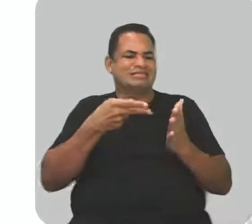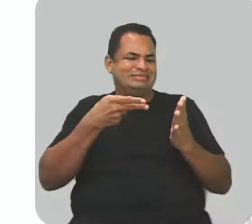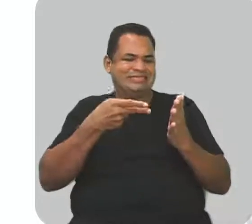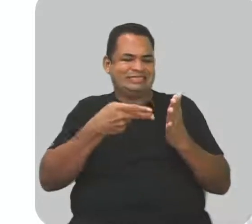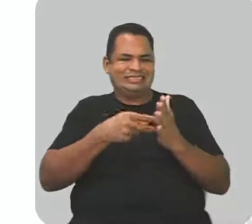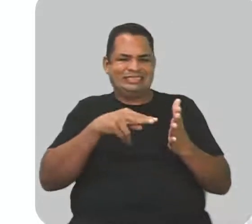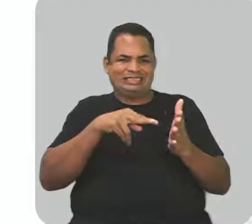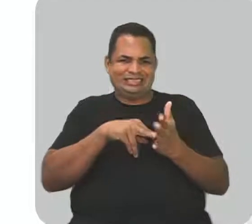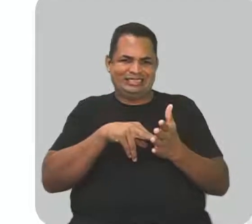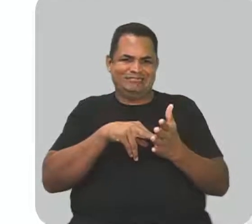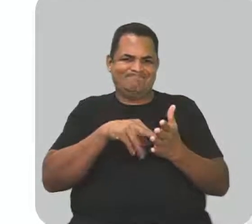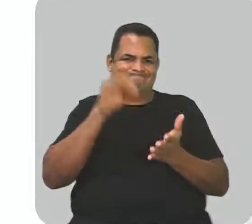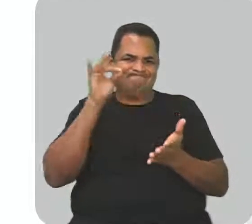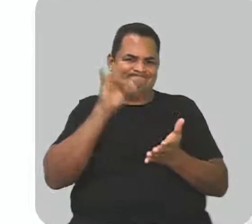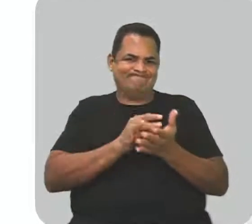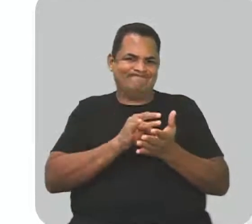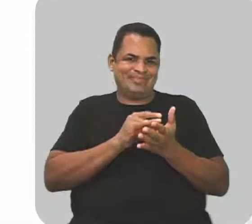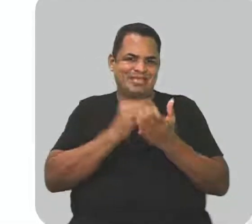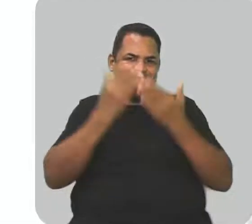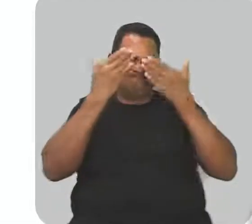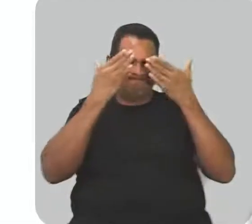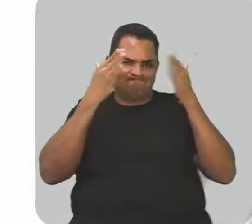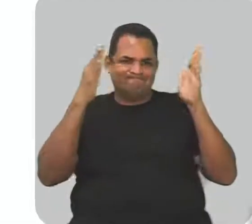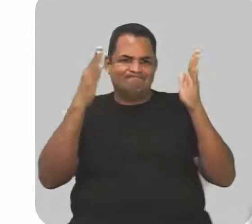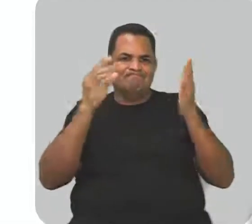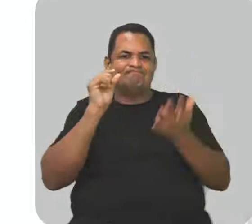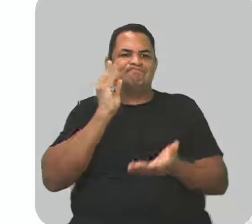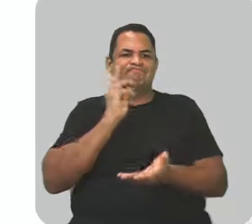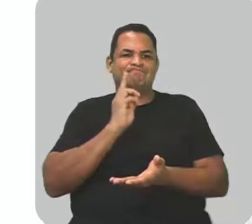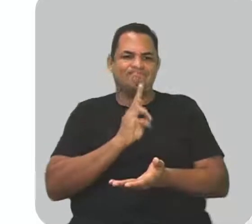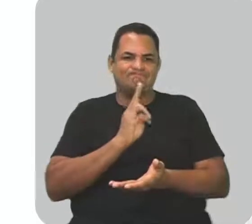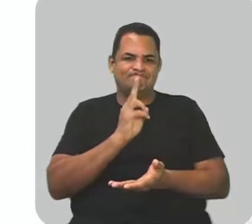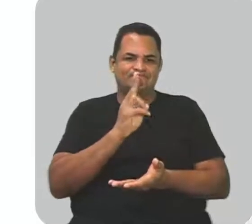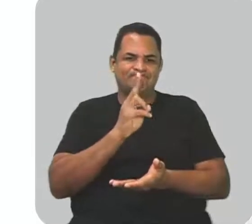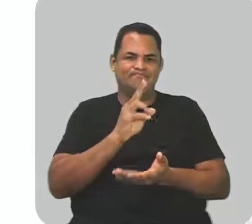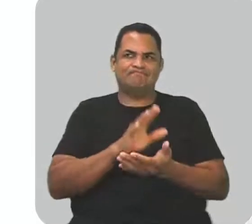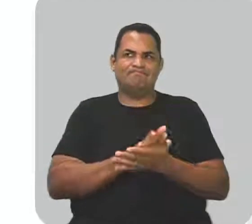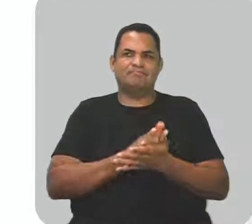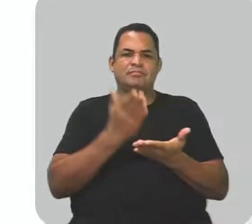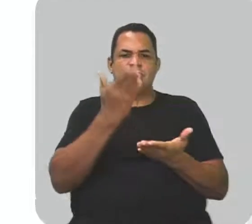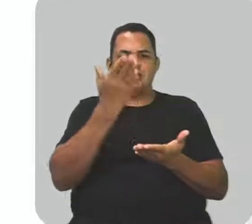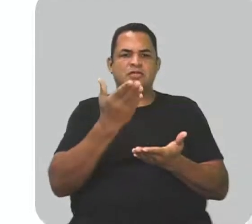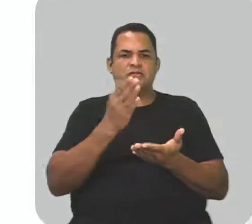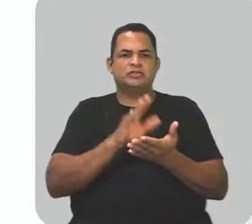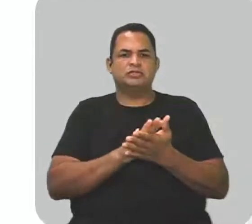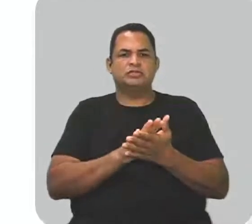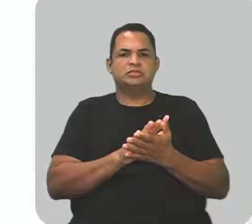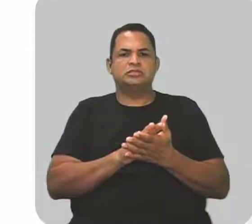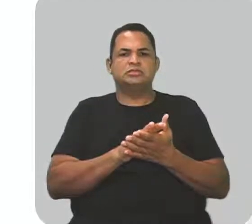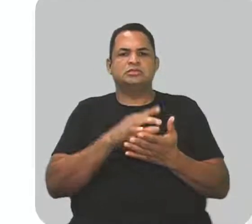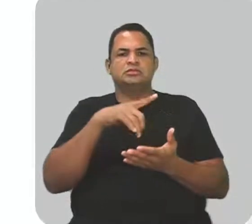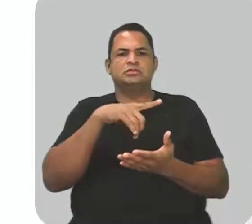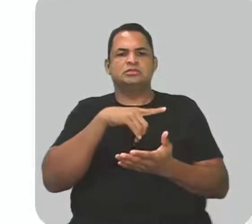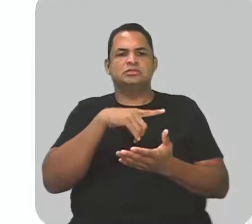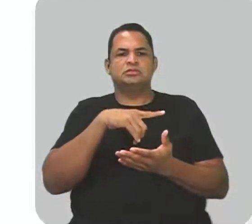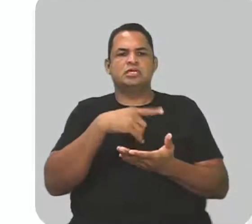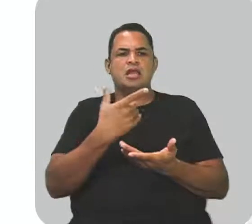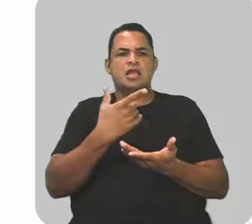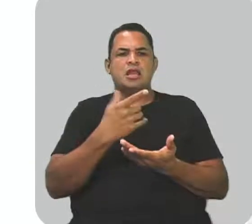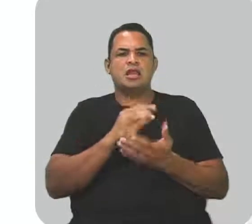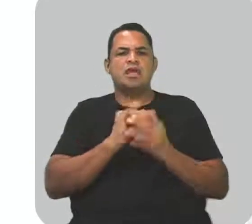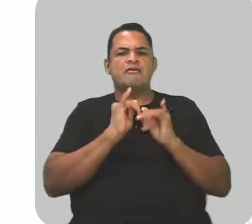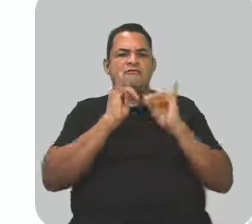real e claro. É sempre de função referencial, ou seja, centrado em